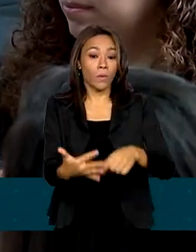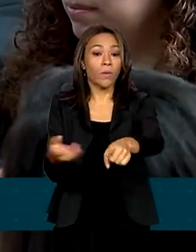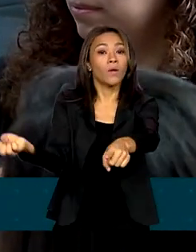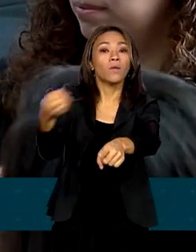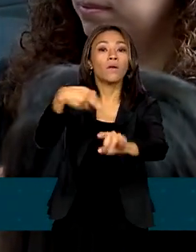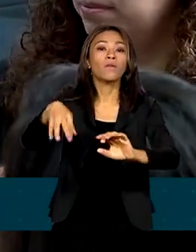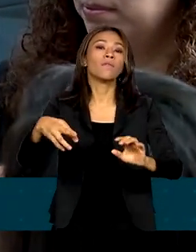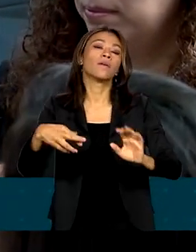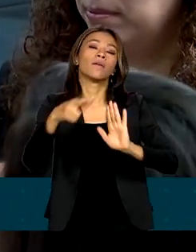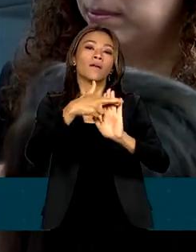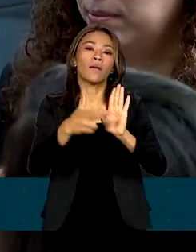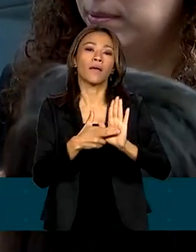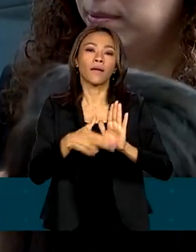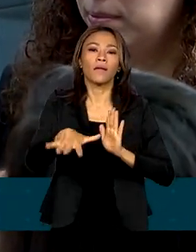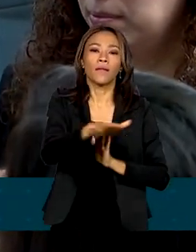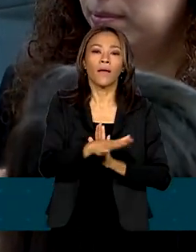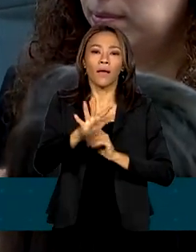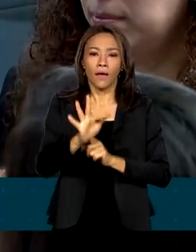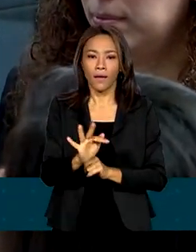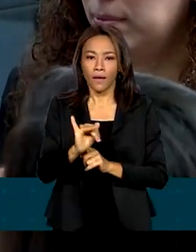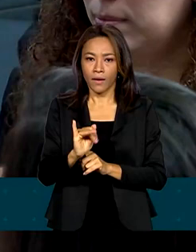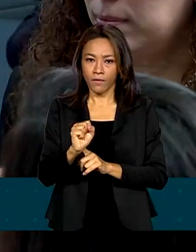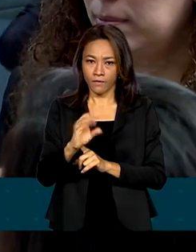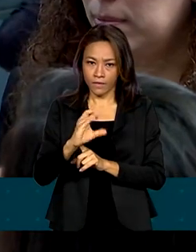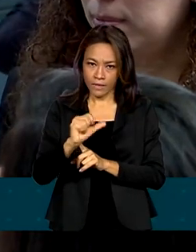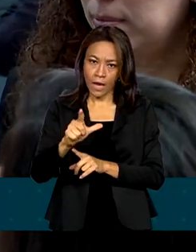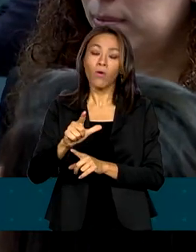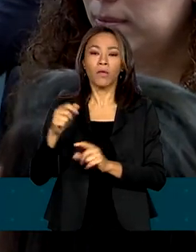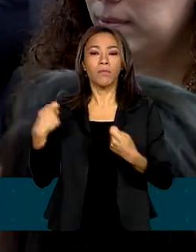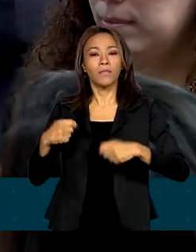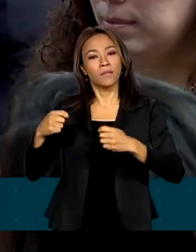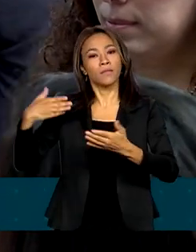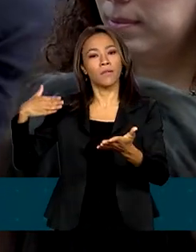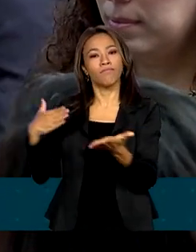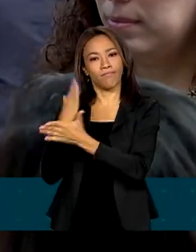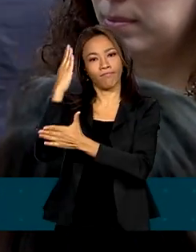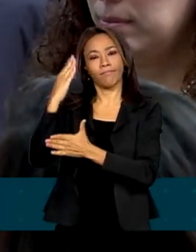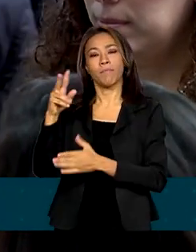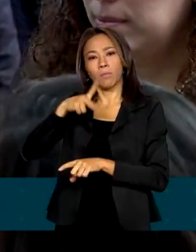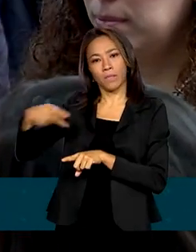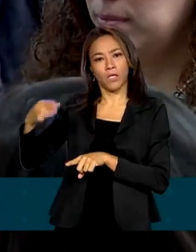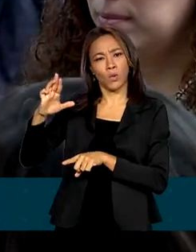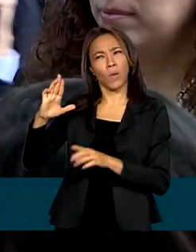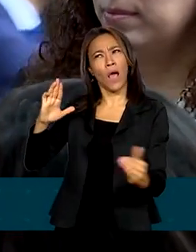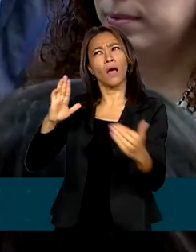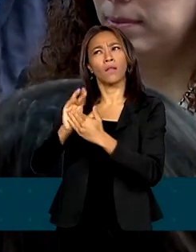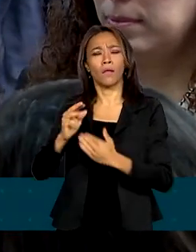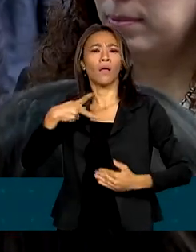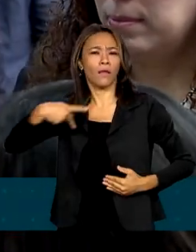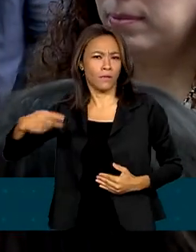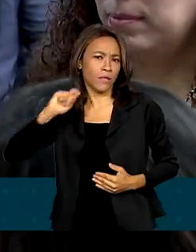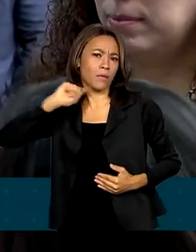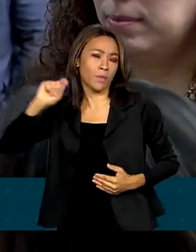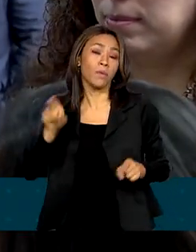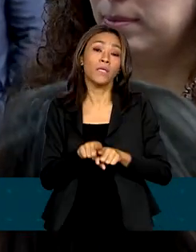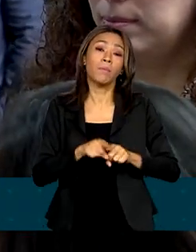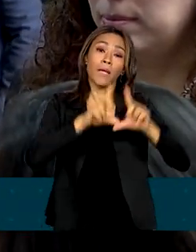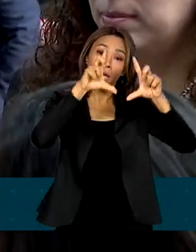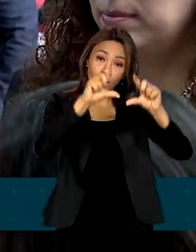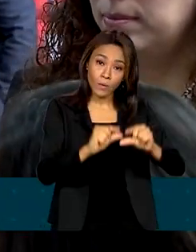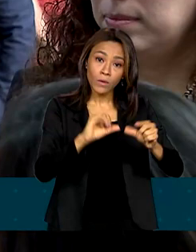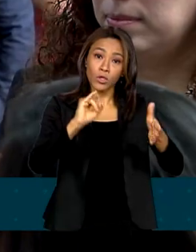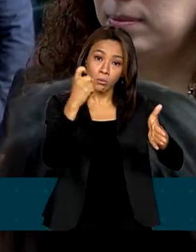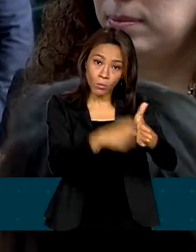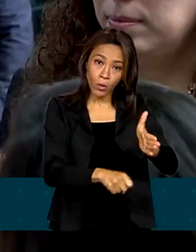a nova regra fiscal, que deve ser validada pelo presidente Lula até abril, e também falou sobre a redução de imposto para a